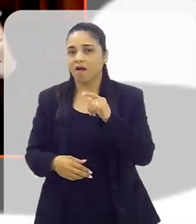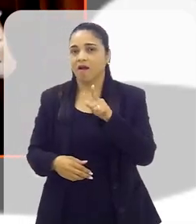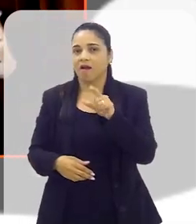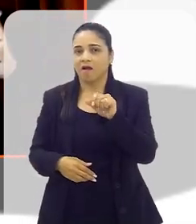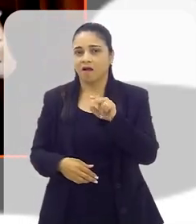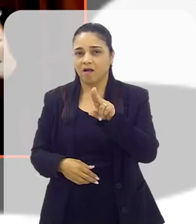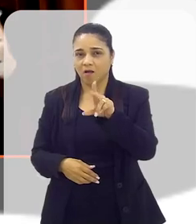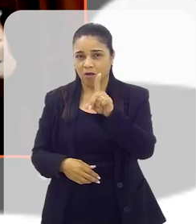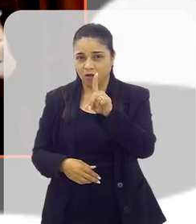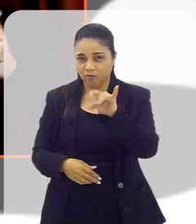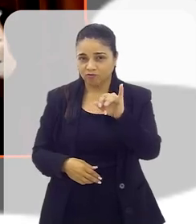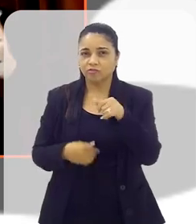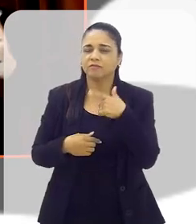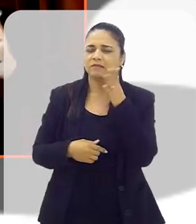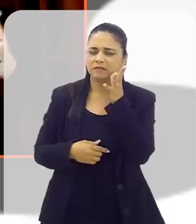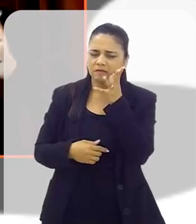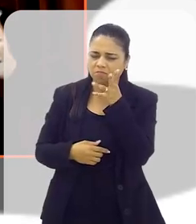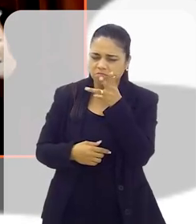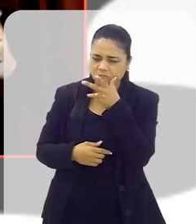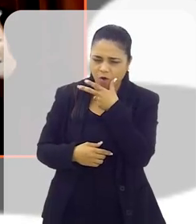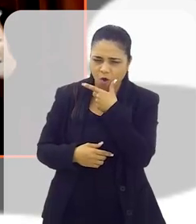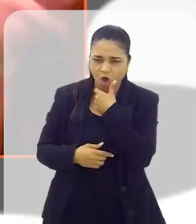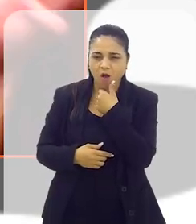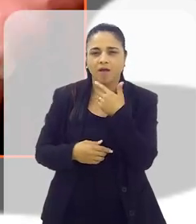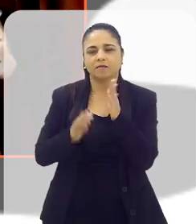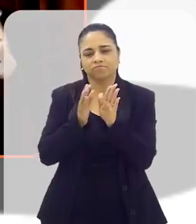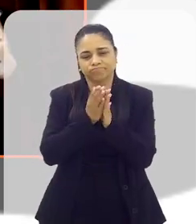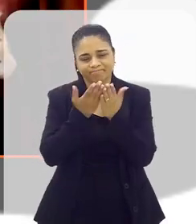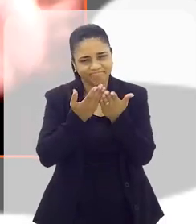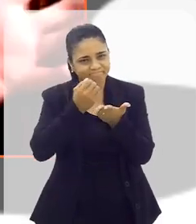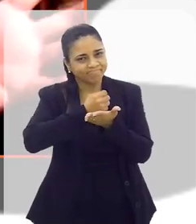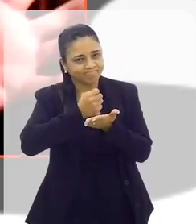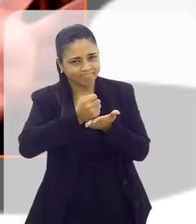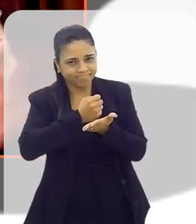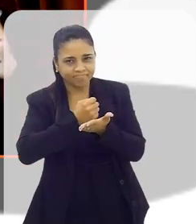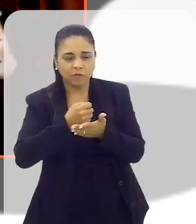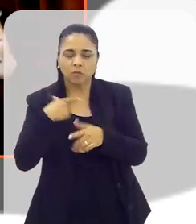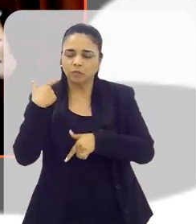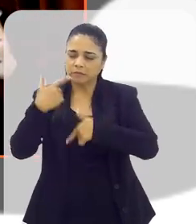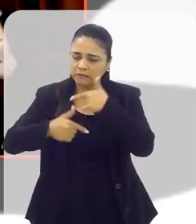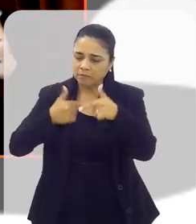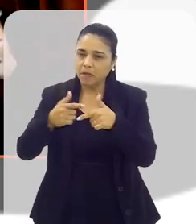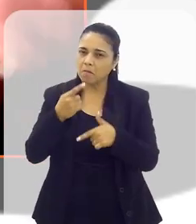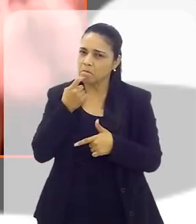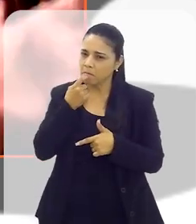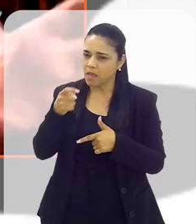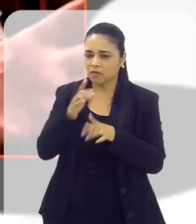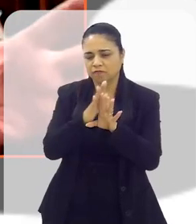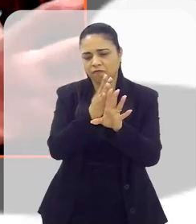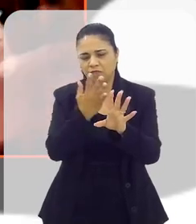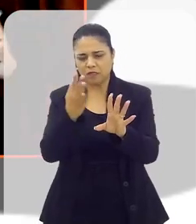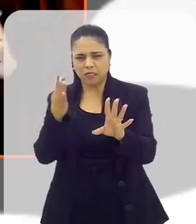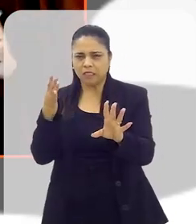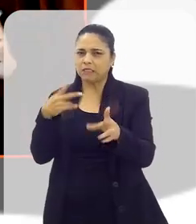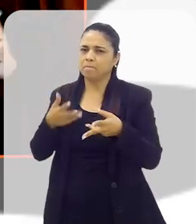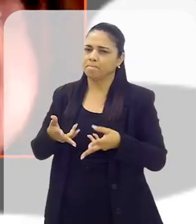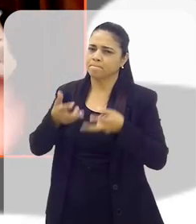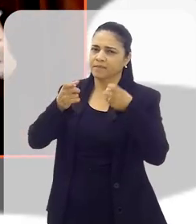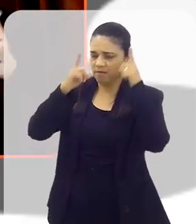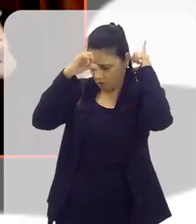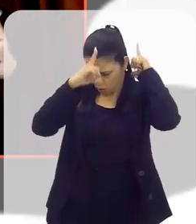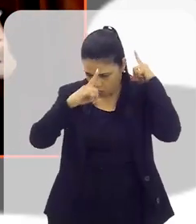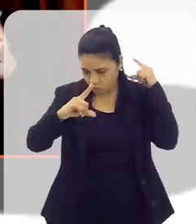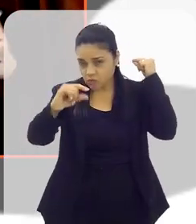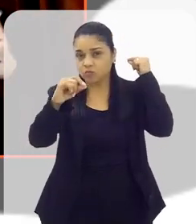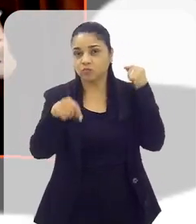Cláudia. Às vezes, é muito demorado. Eu mesmo, que trabalho ali perto do consulado, eu vejo aquelas filas enormes e as pessoas, na